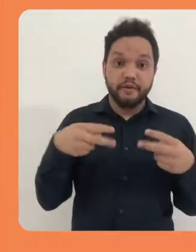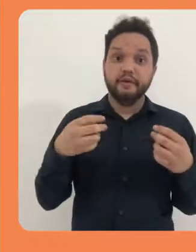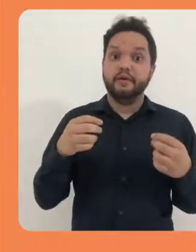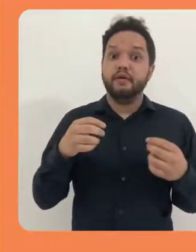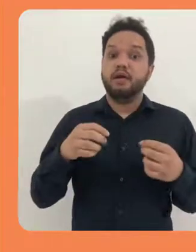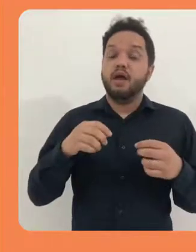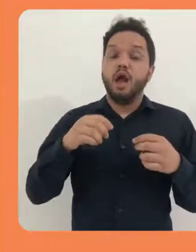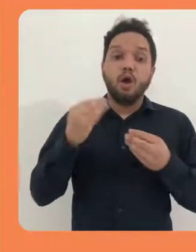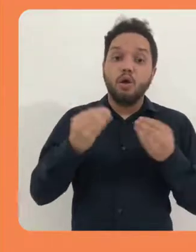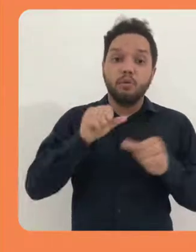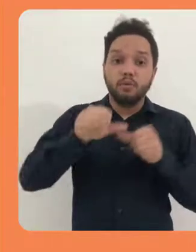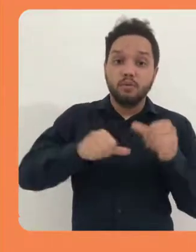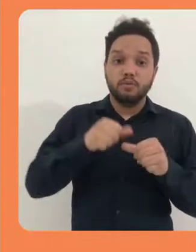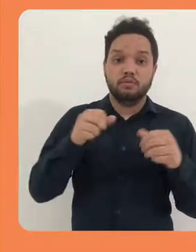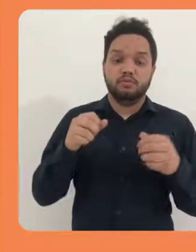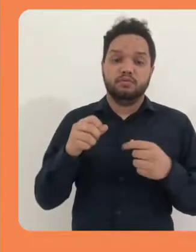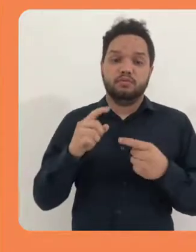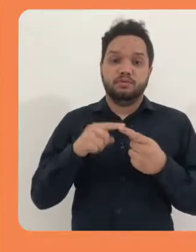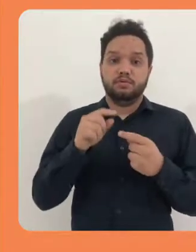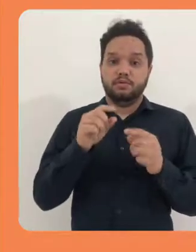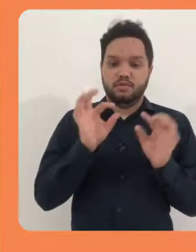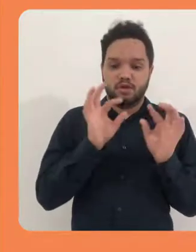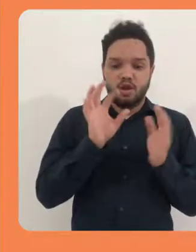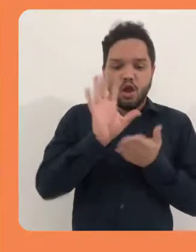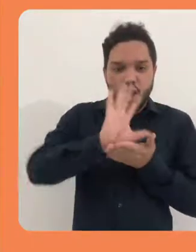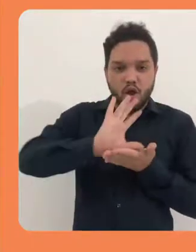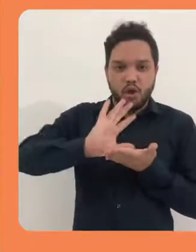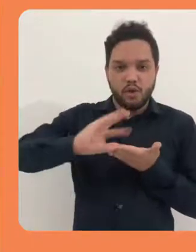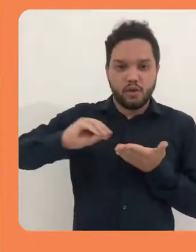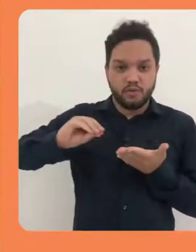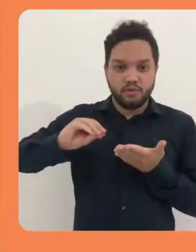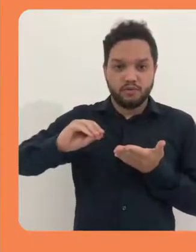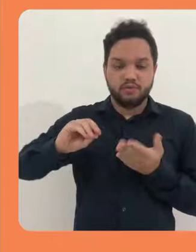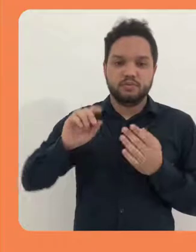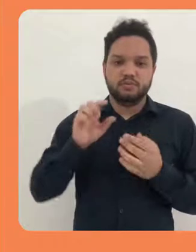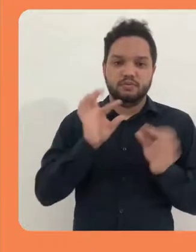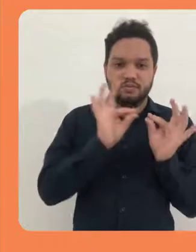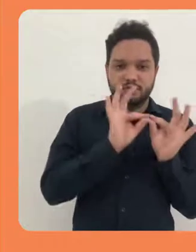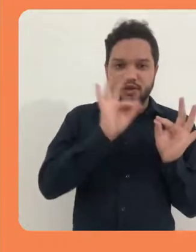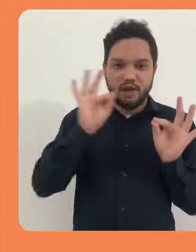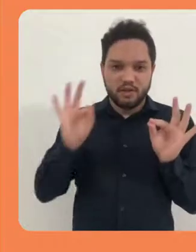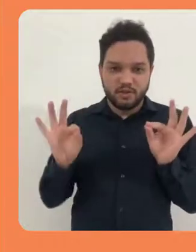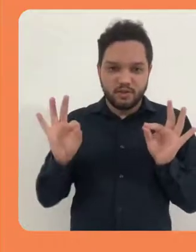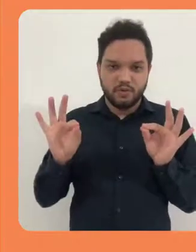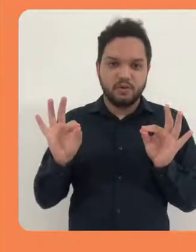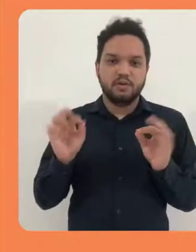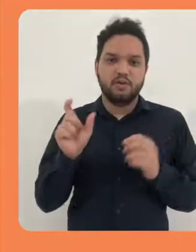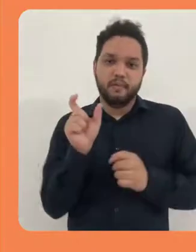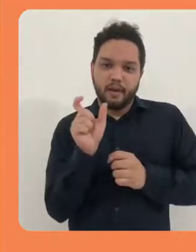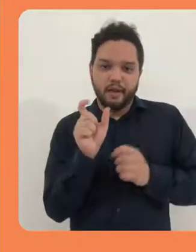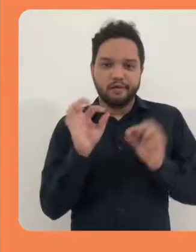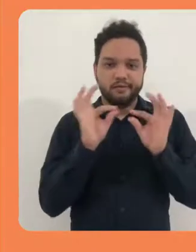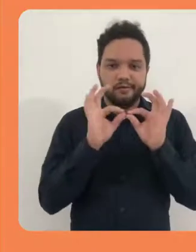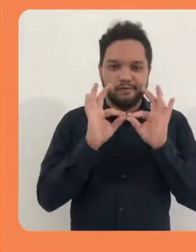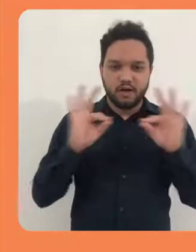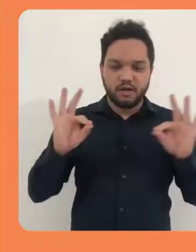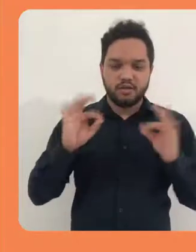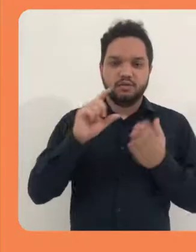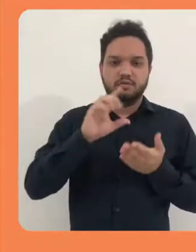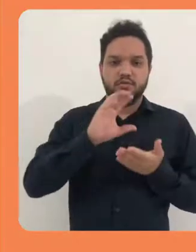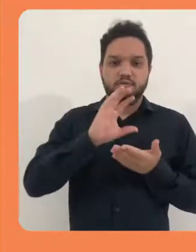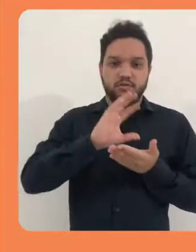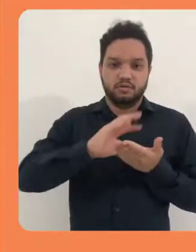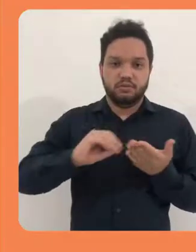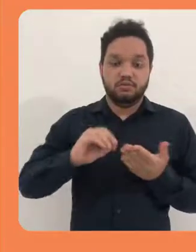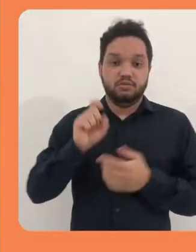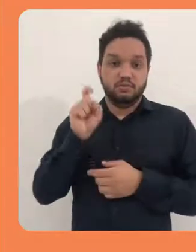mas isso não é um link. Se você quiser transformar isso em um link, você copia a palavra, você seleciona as palavras que